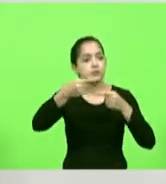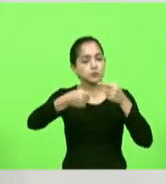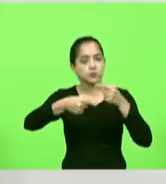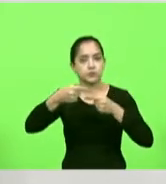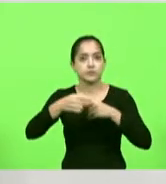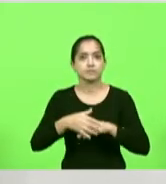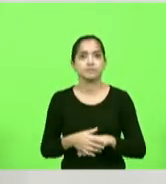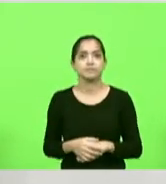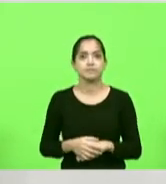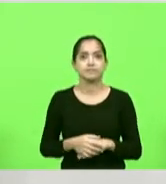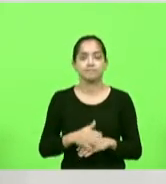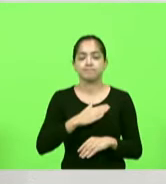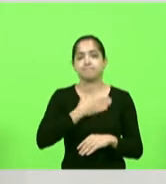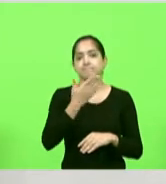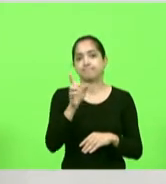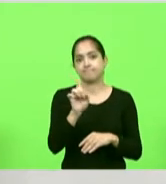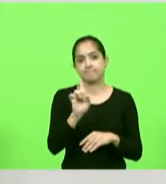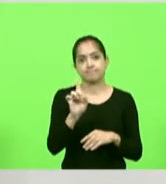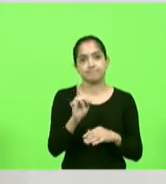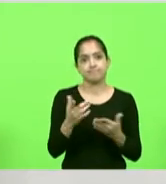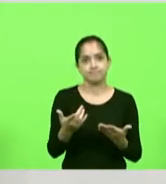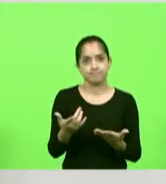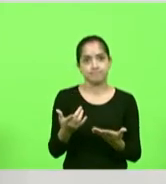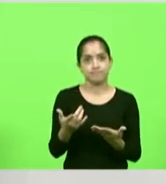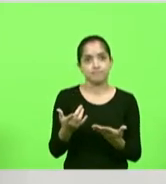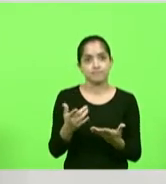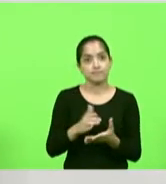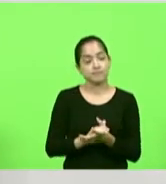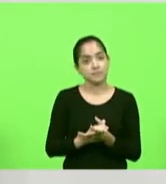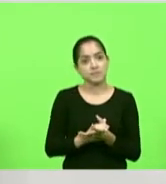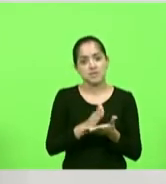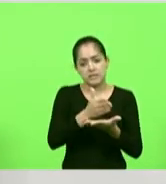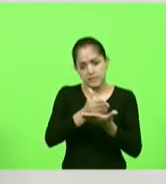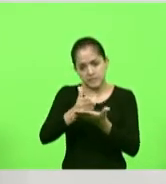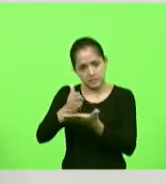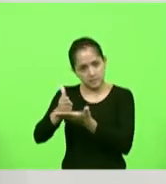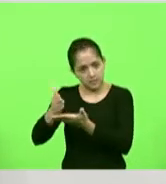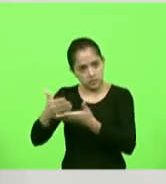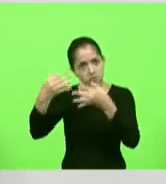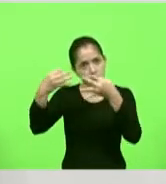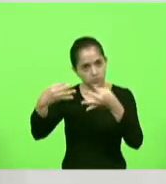não se assustem quem está em dia está tudo certo